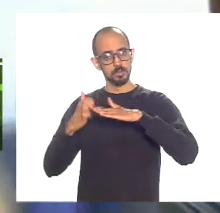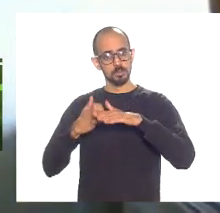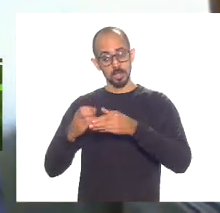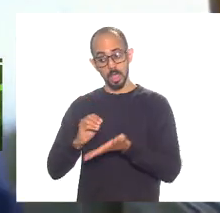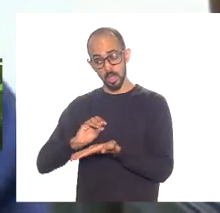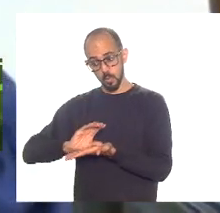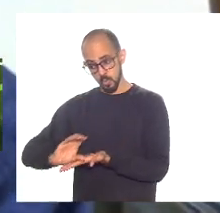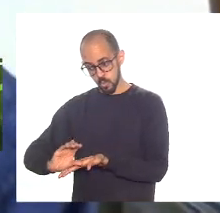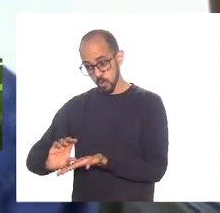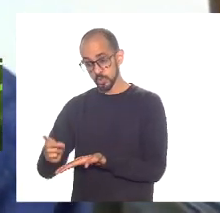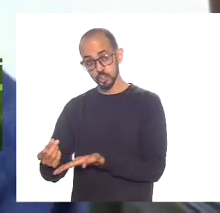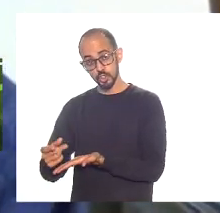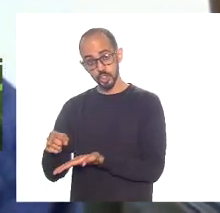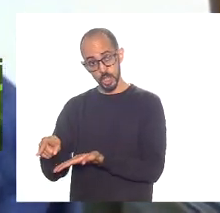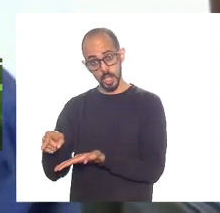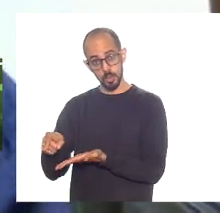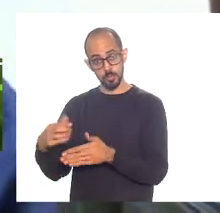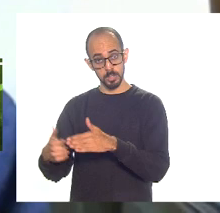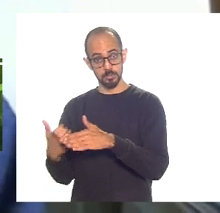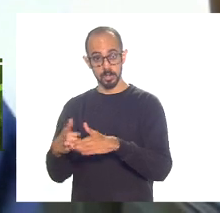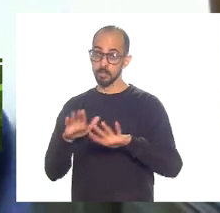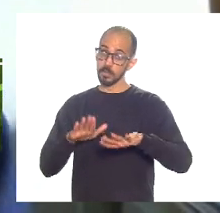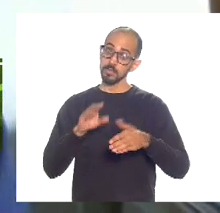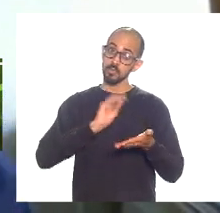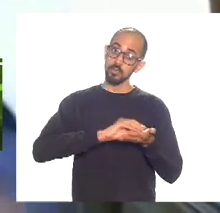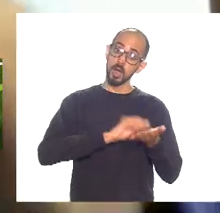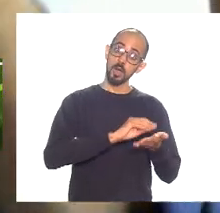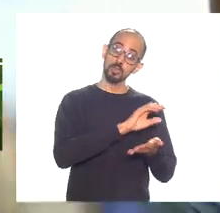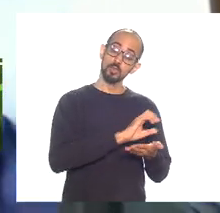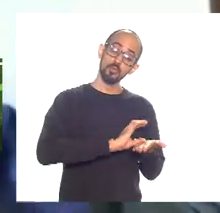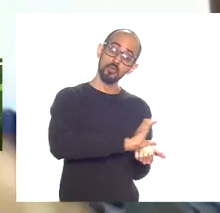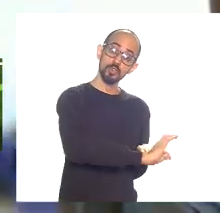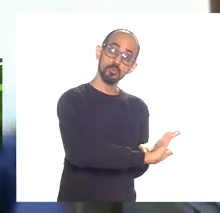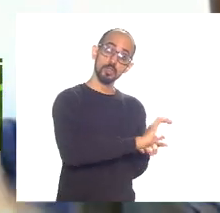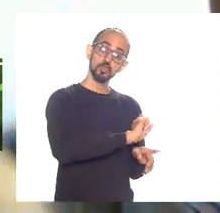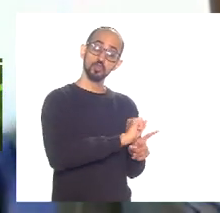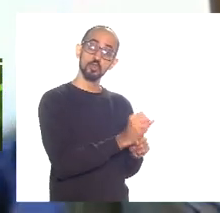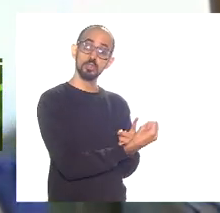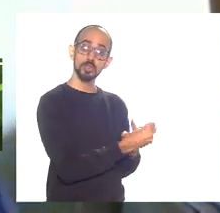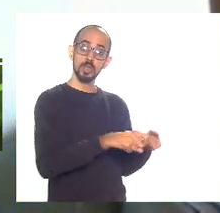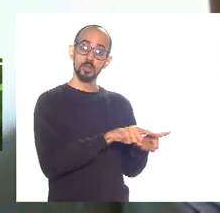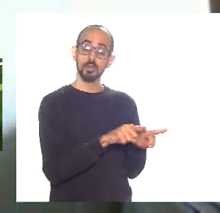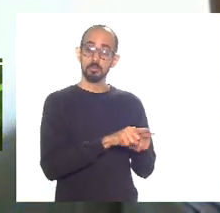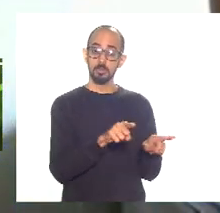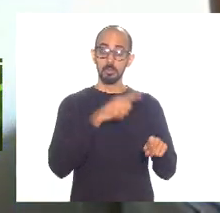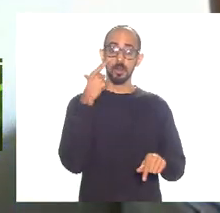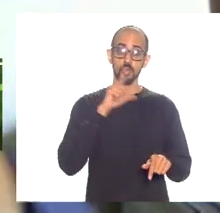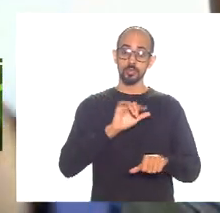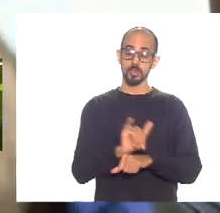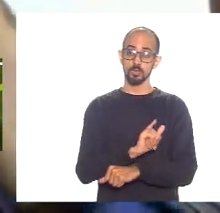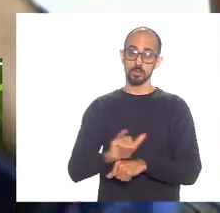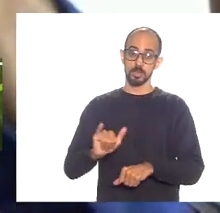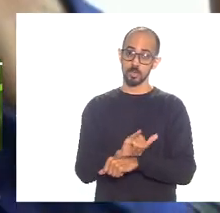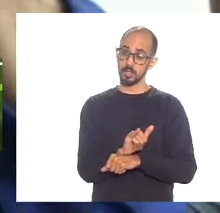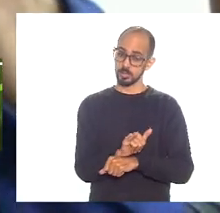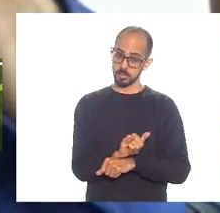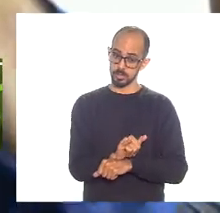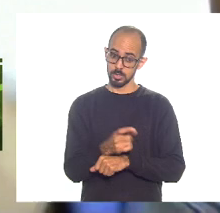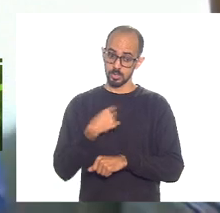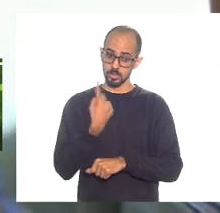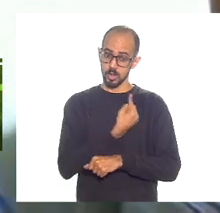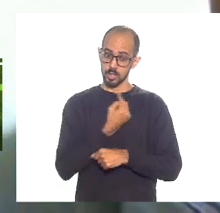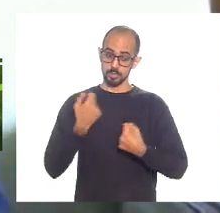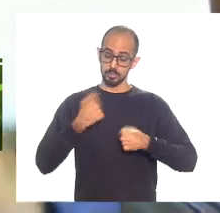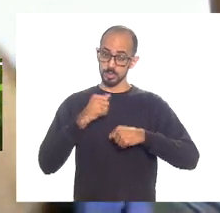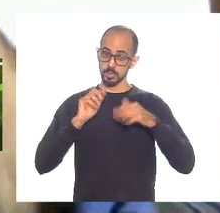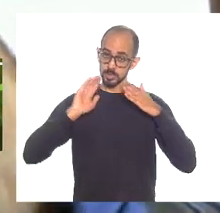empresas se não investir no social não vai ter saída sobre isso então a gente tem que focar